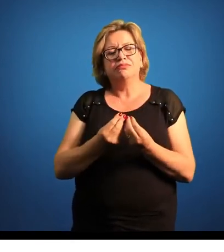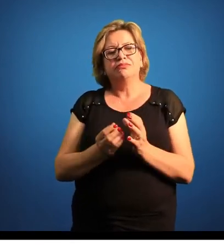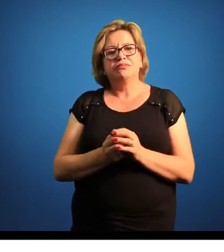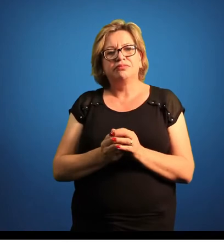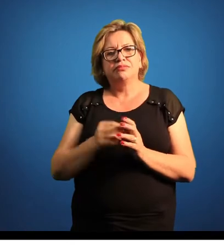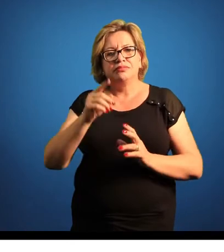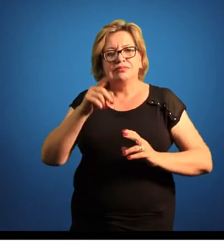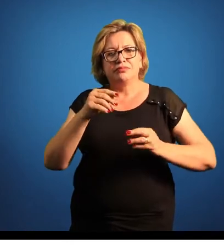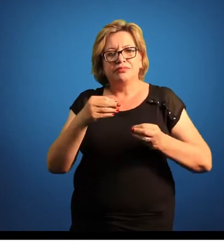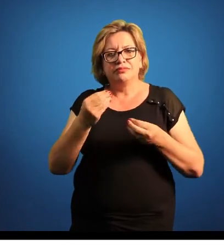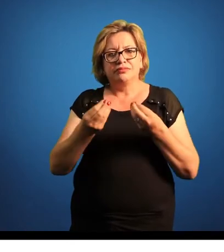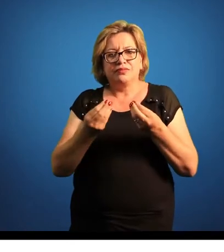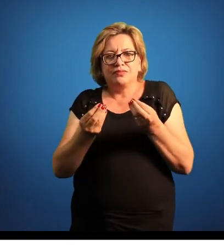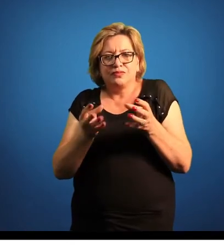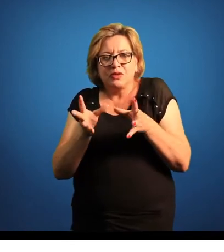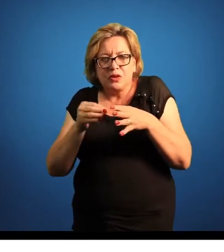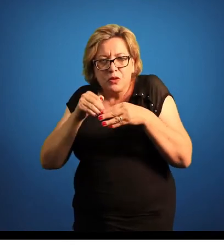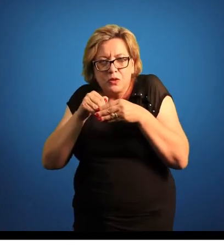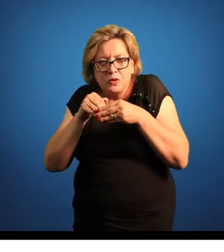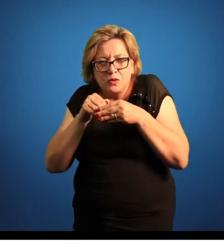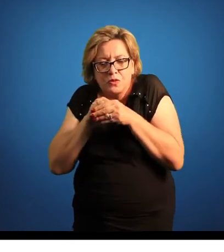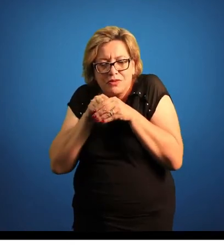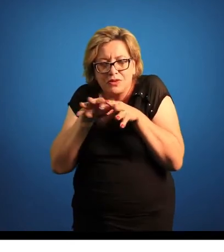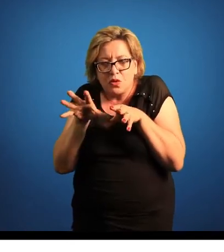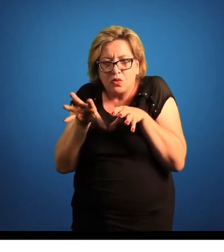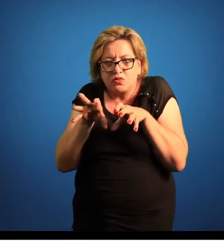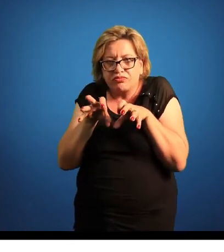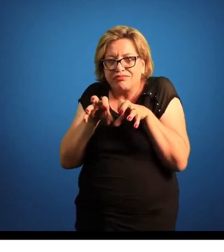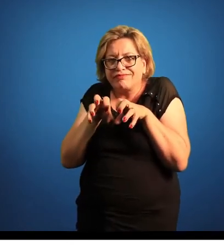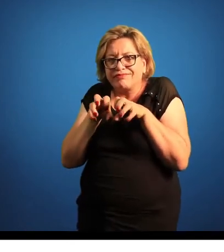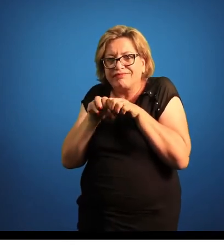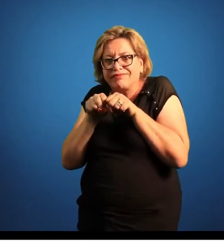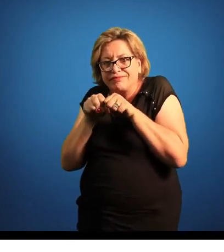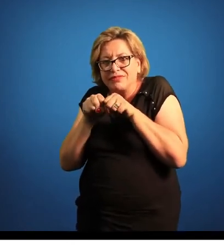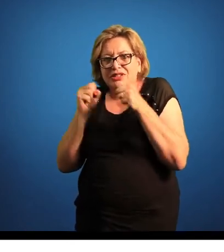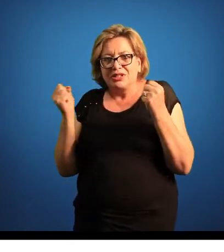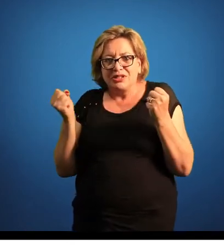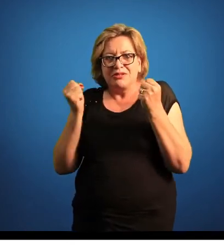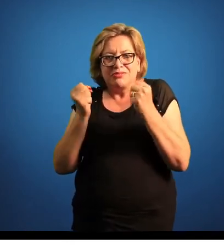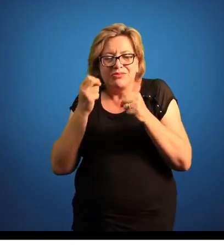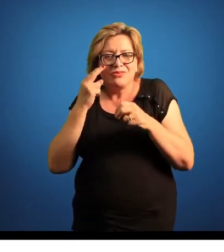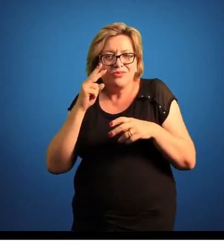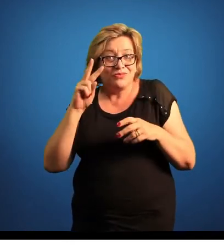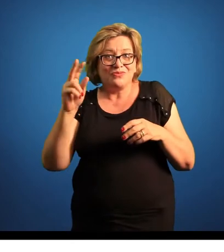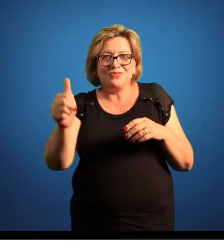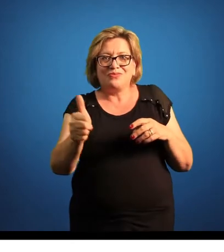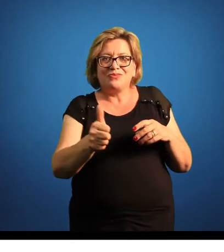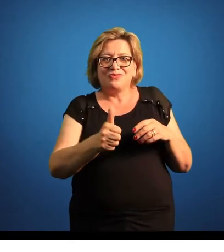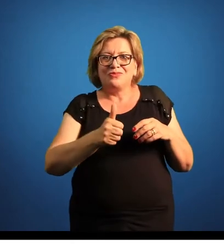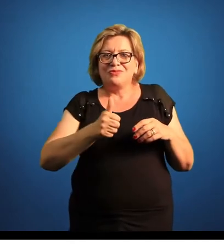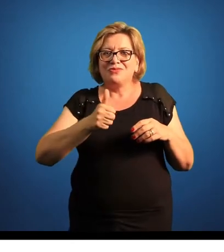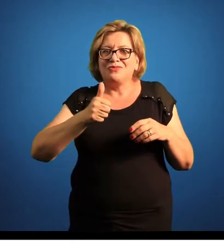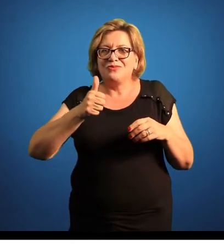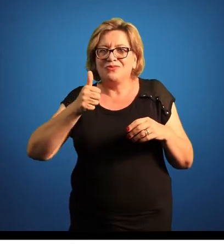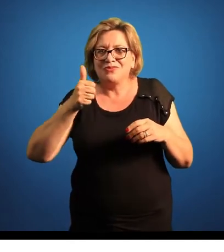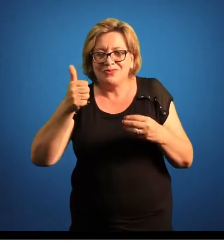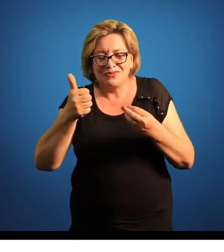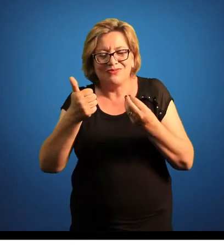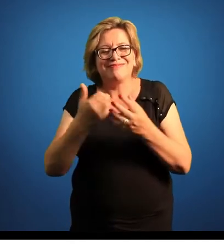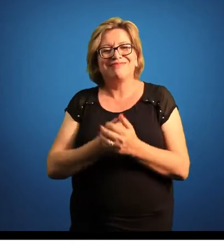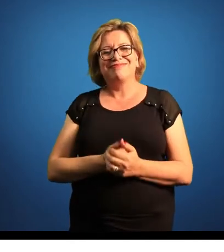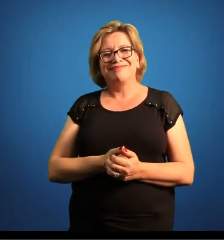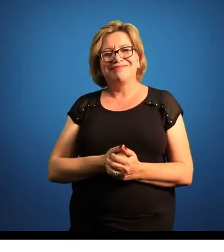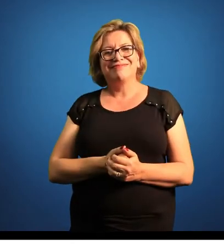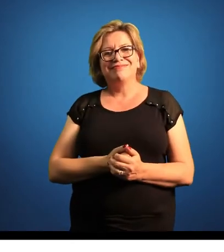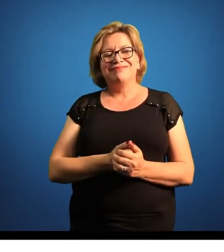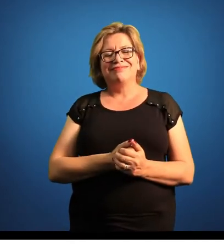São organismos que guardam os seus tentáculos, né? Então a gente consegue enxergar um pouquinho melhor os zoóides aqui dessa colônia.